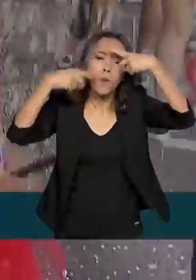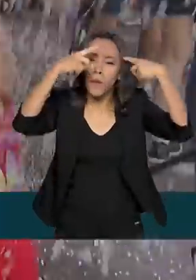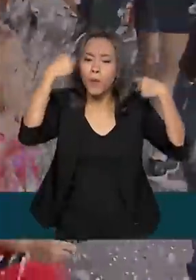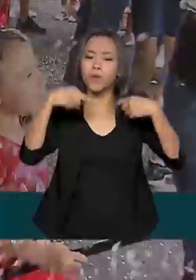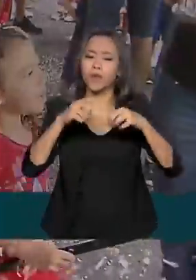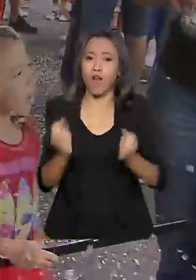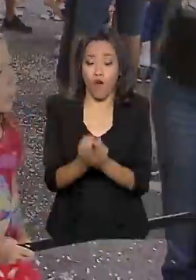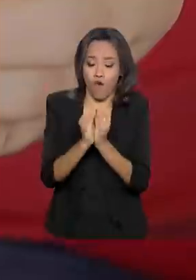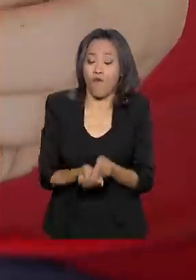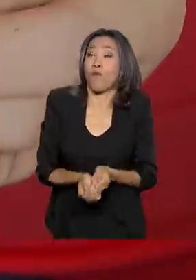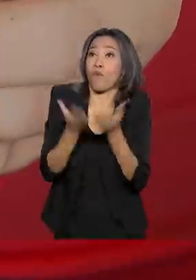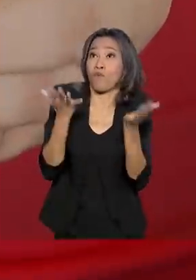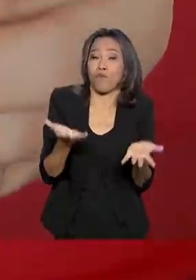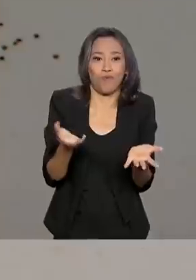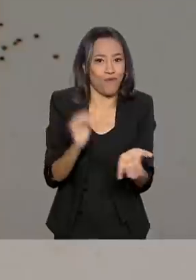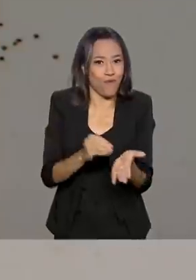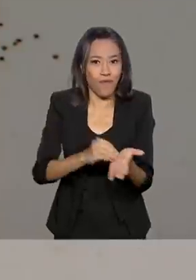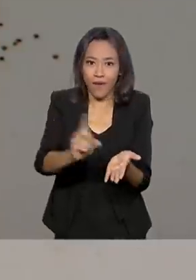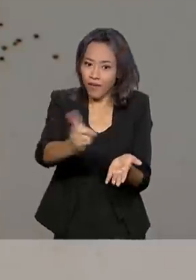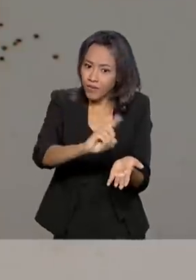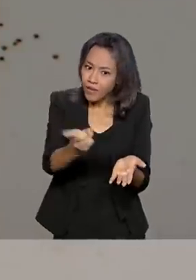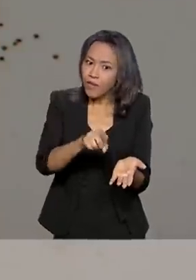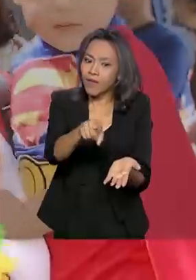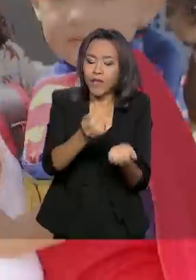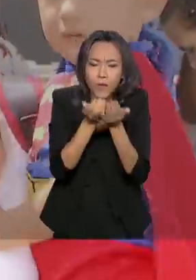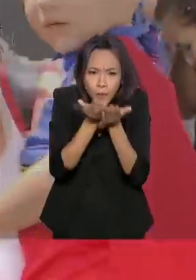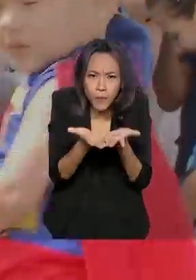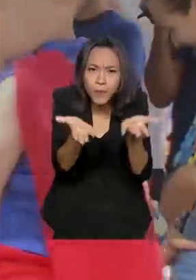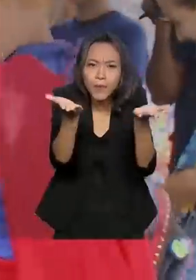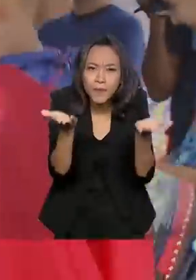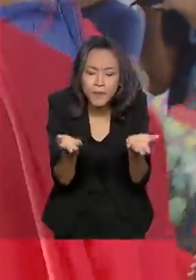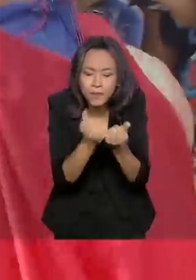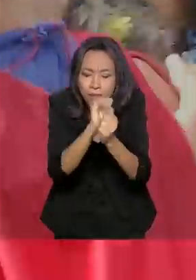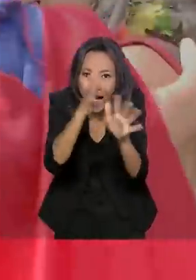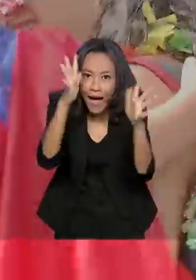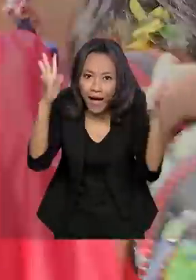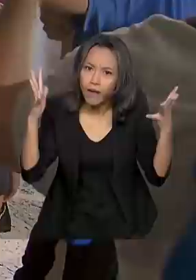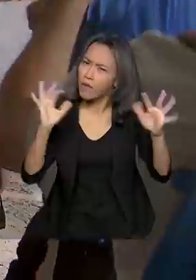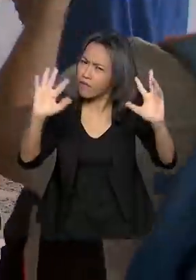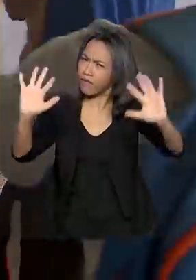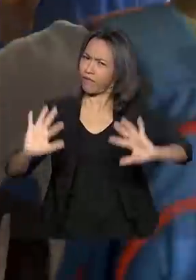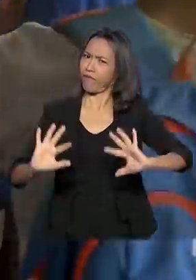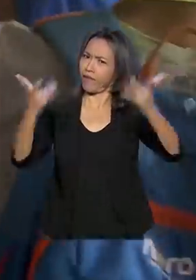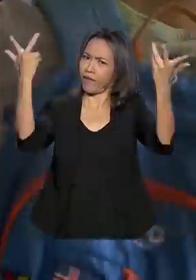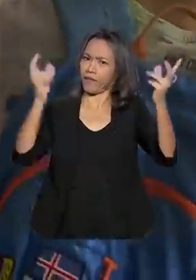também não falta. Glitter e purpurina, então. O Carnaval é festa.